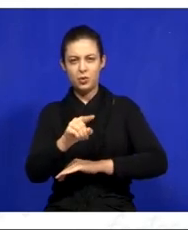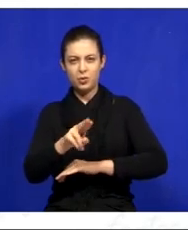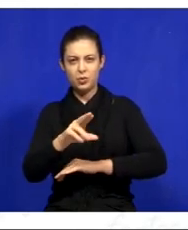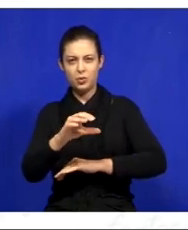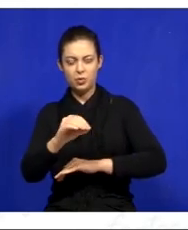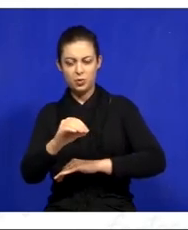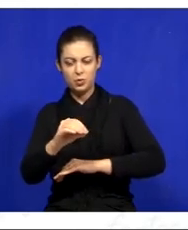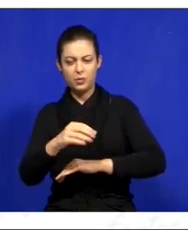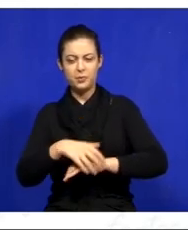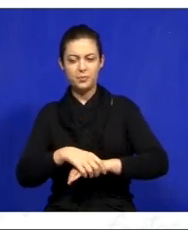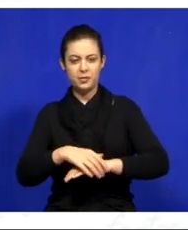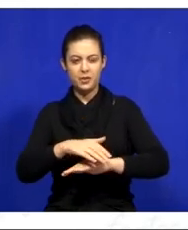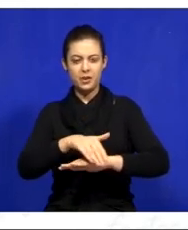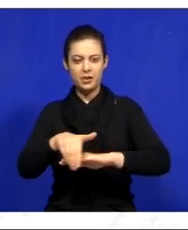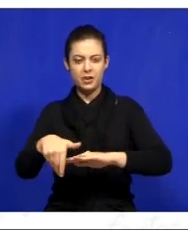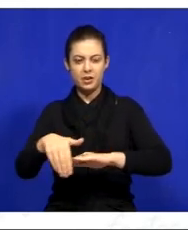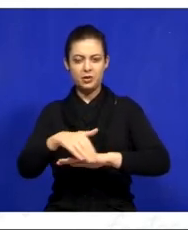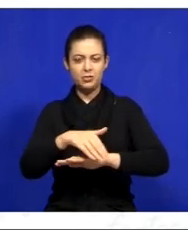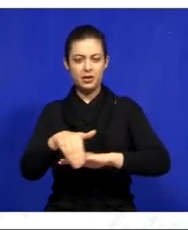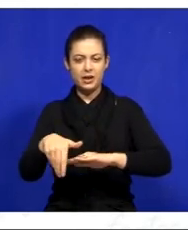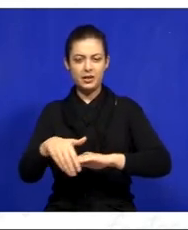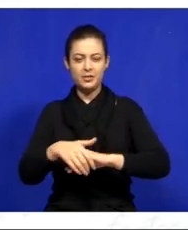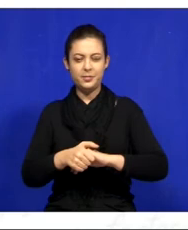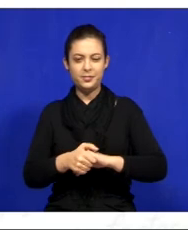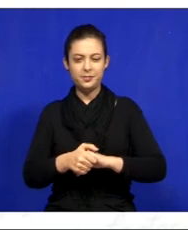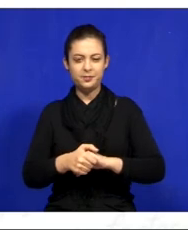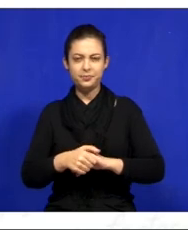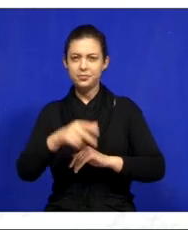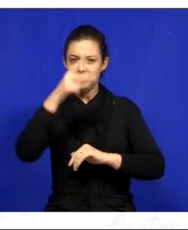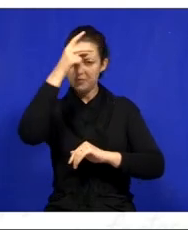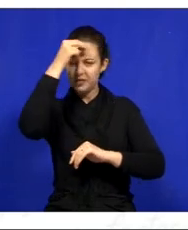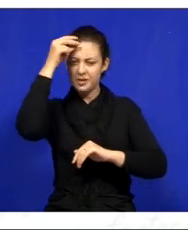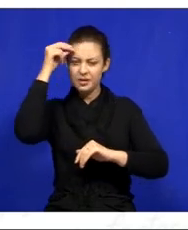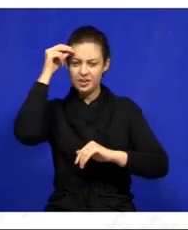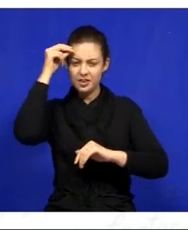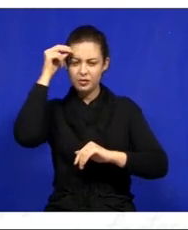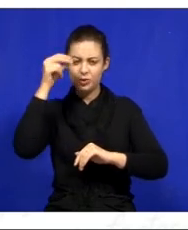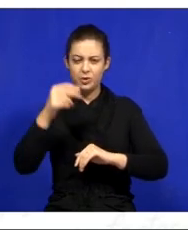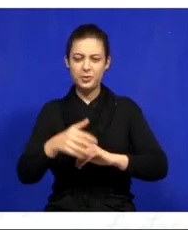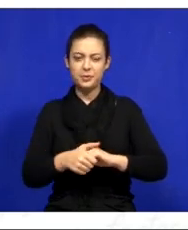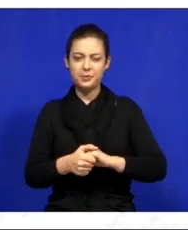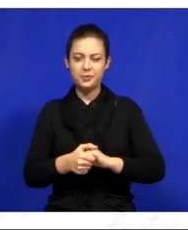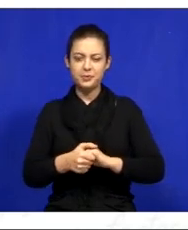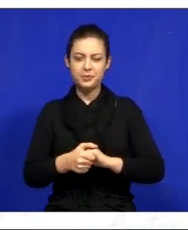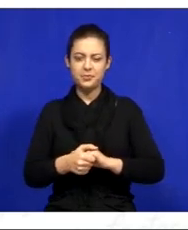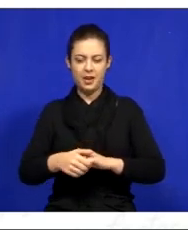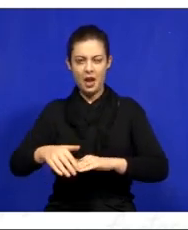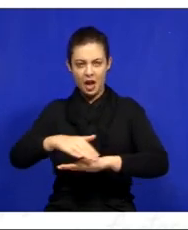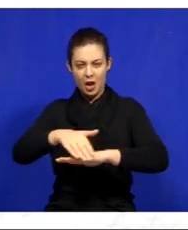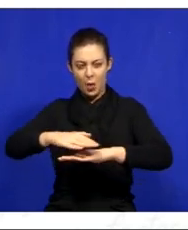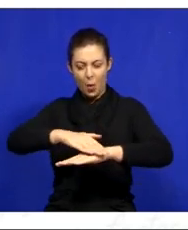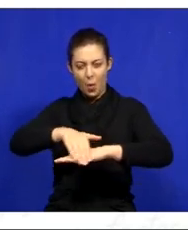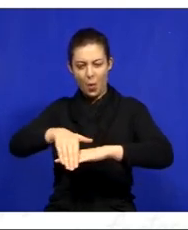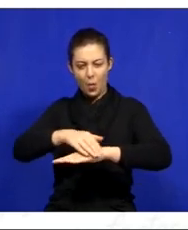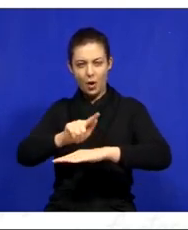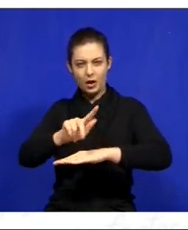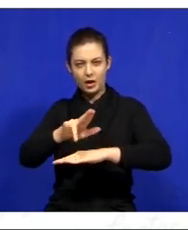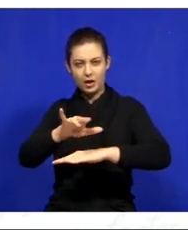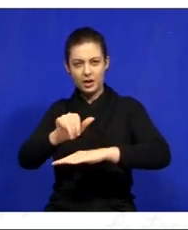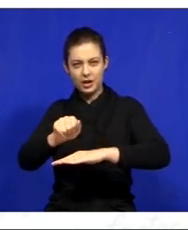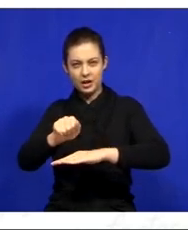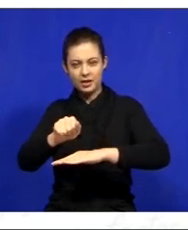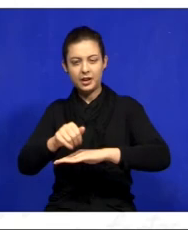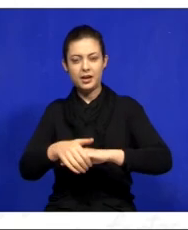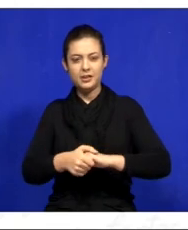Nessa esquina, como vocês podem perceber, foi feita uma manutenção na sarjeta e na guia onde